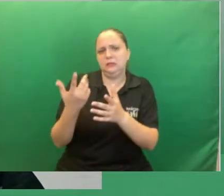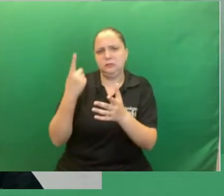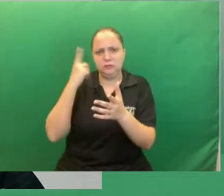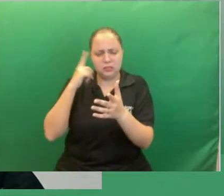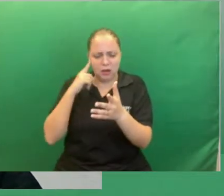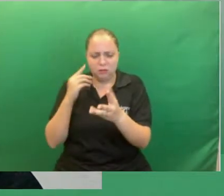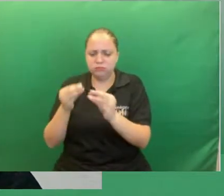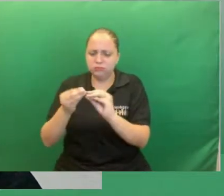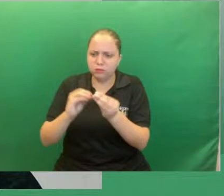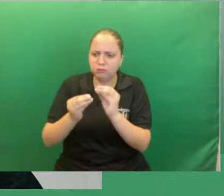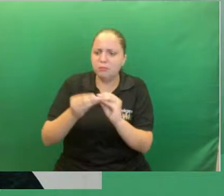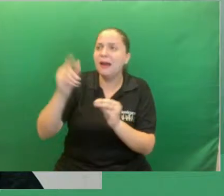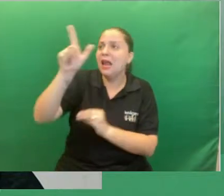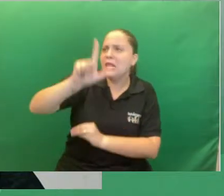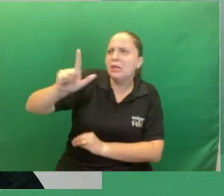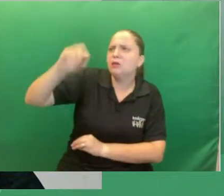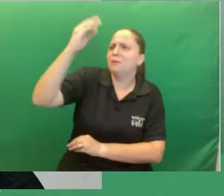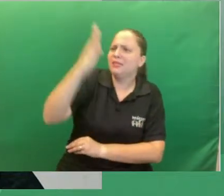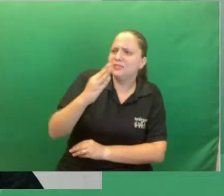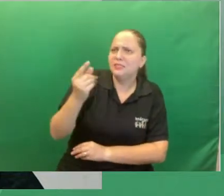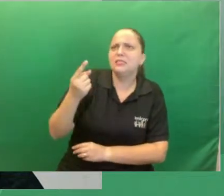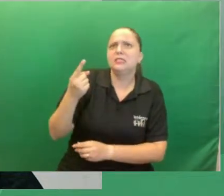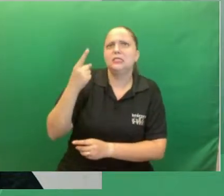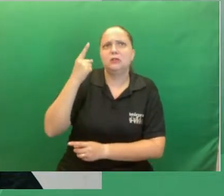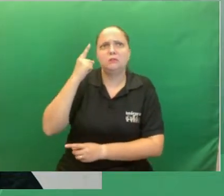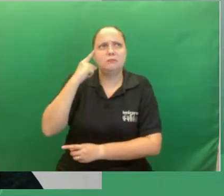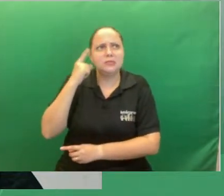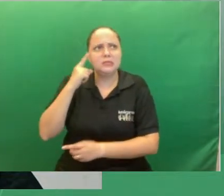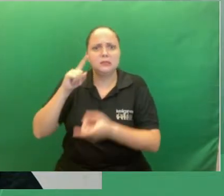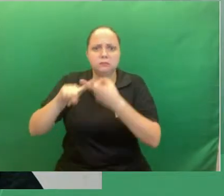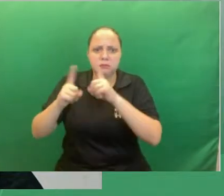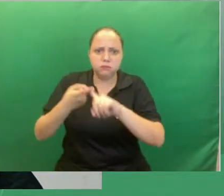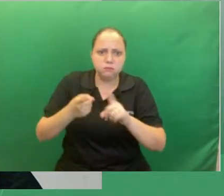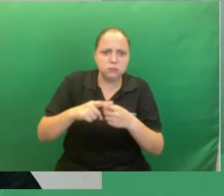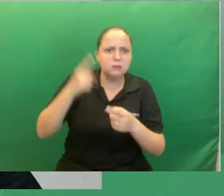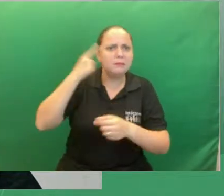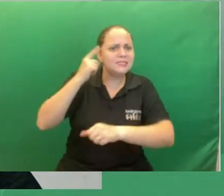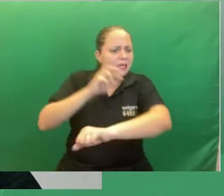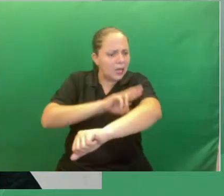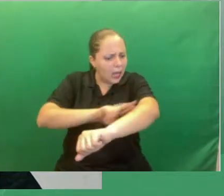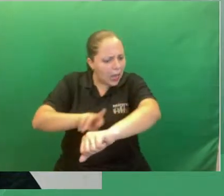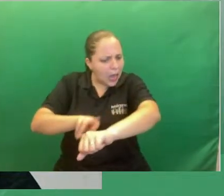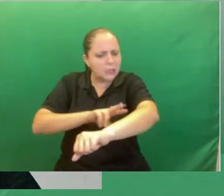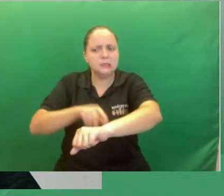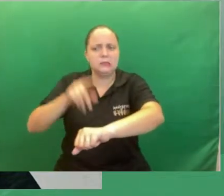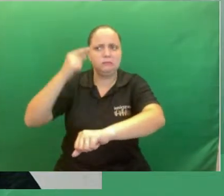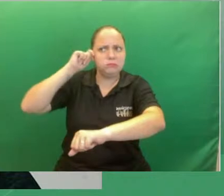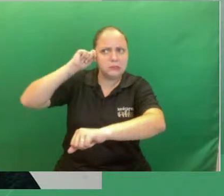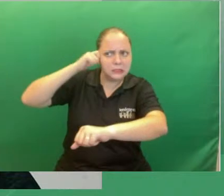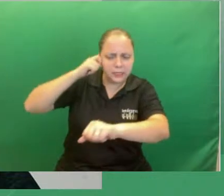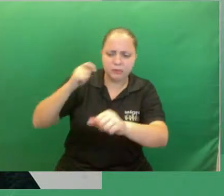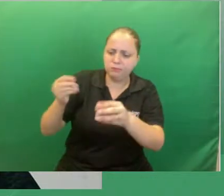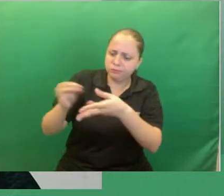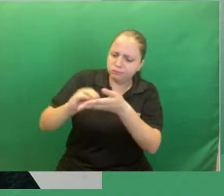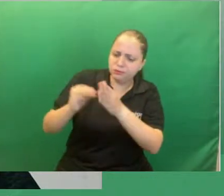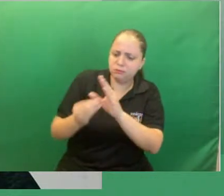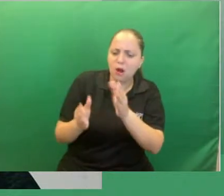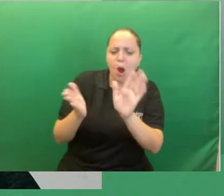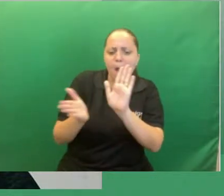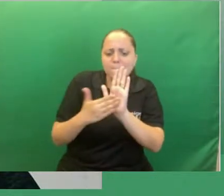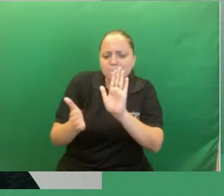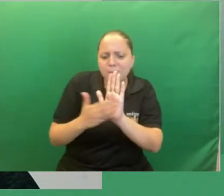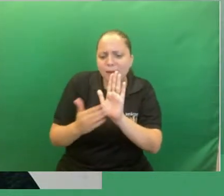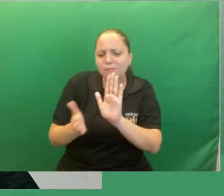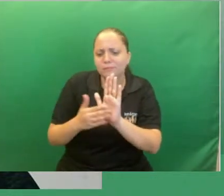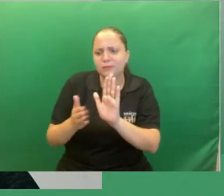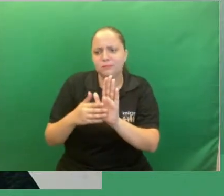dialogar muito com com esse aspecto racial da coisa eu acho que pensando em uma proposta de reformulação dos